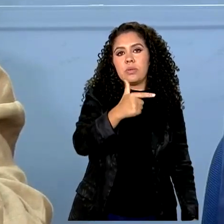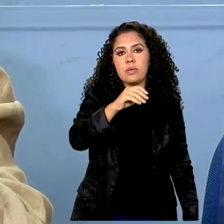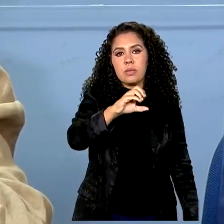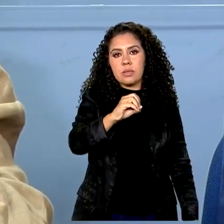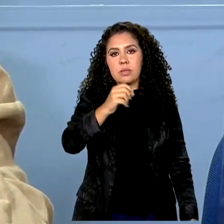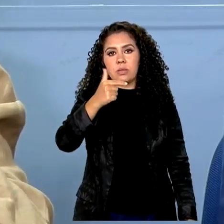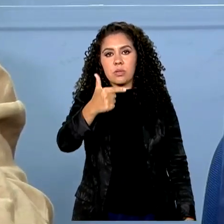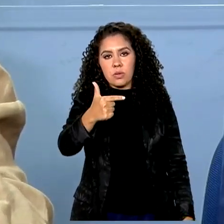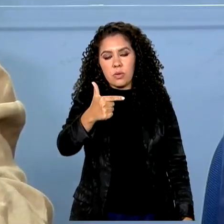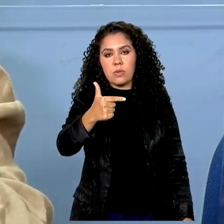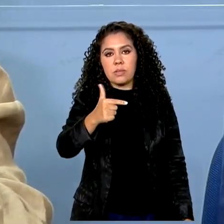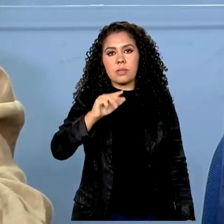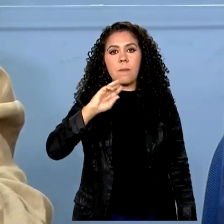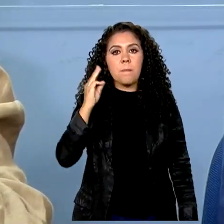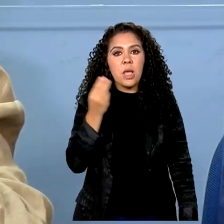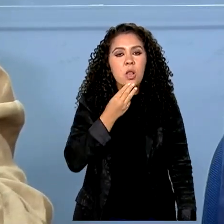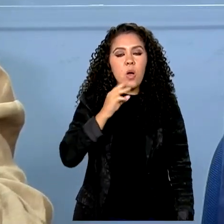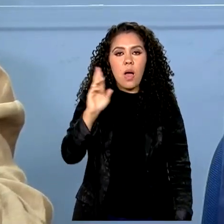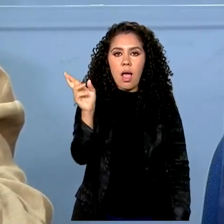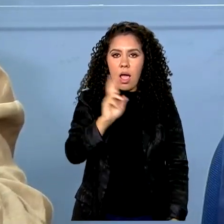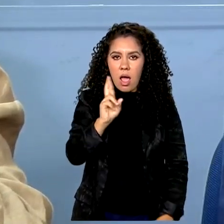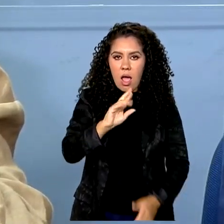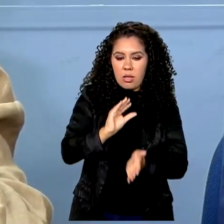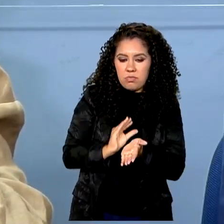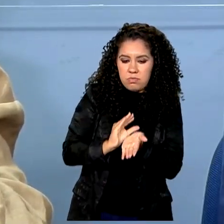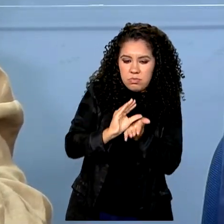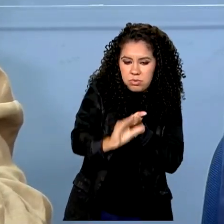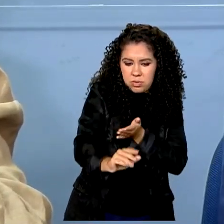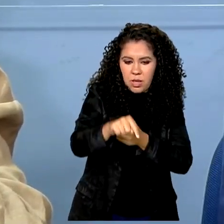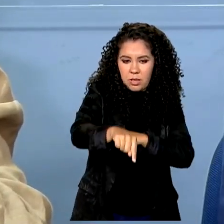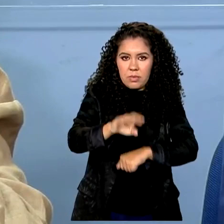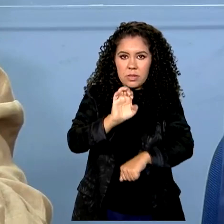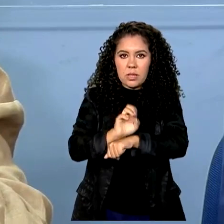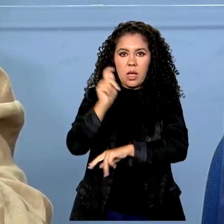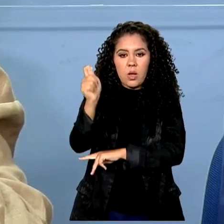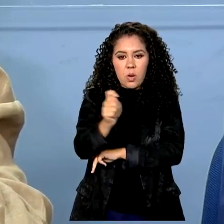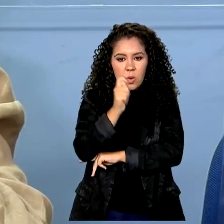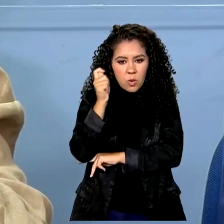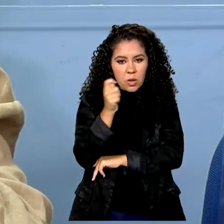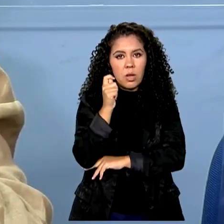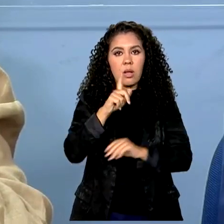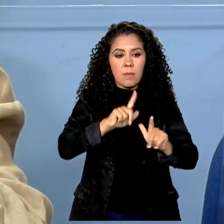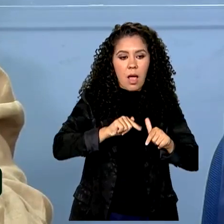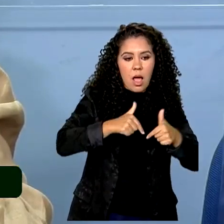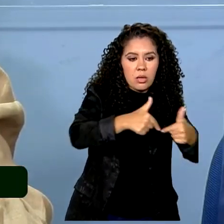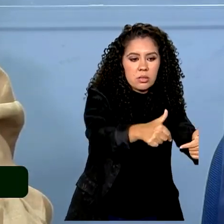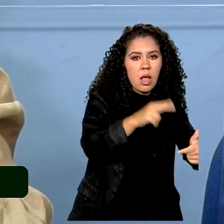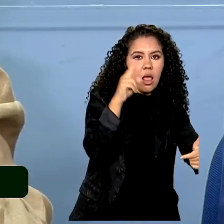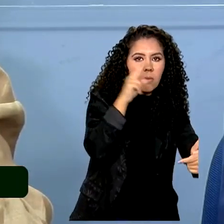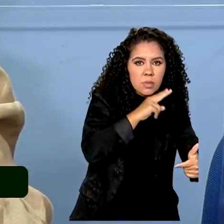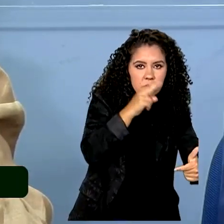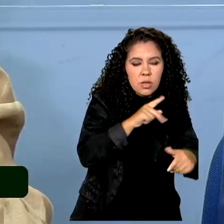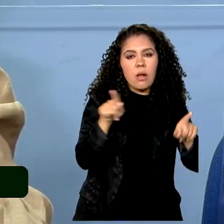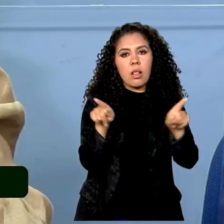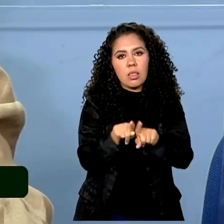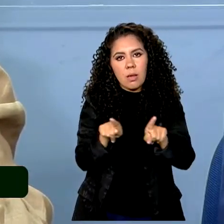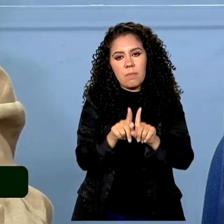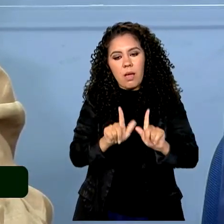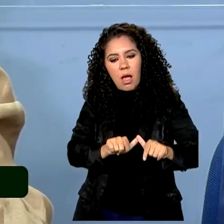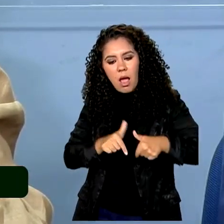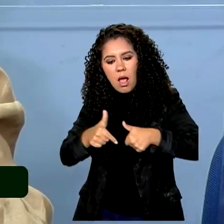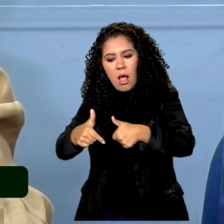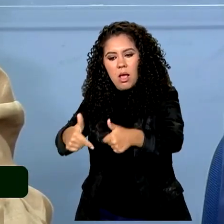200 mil reais ao Estado, tanto para ações emergenciais quanto para